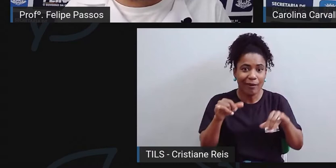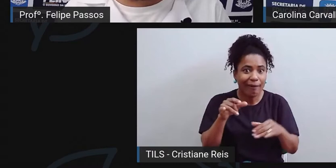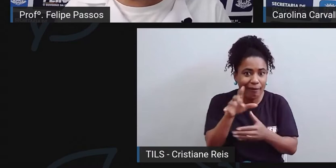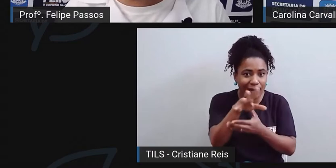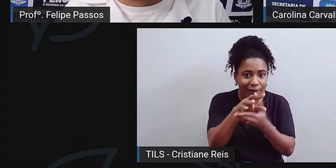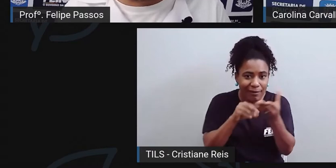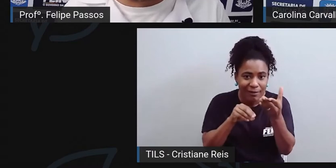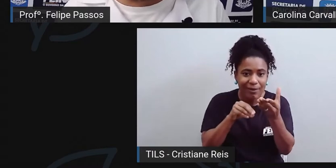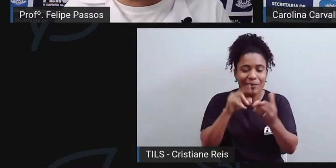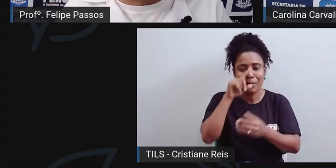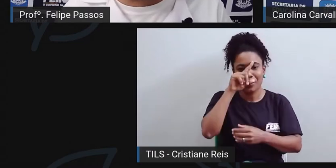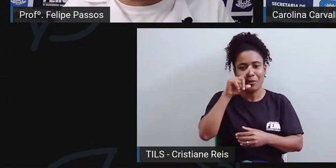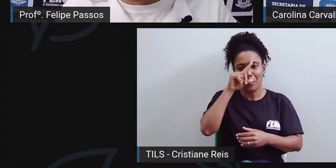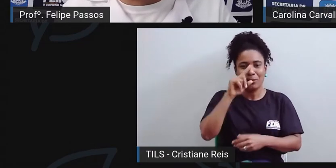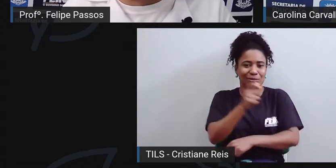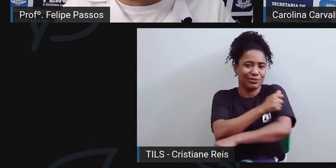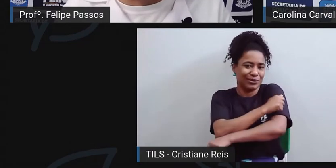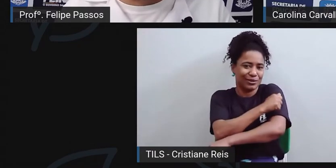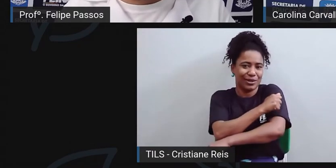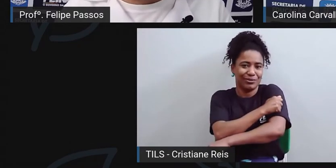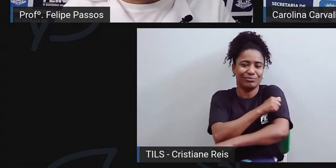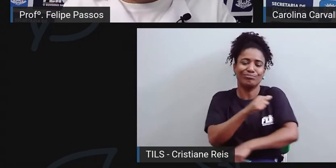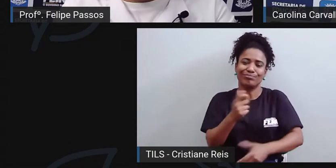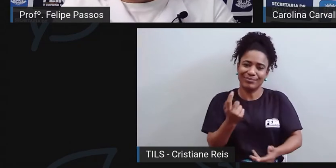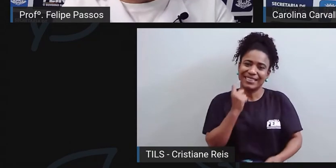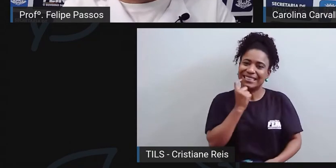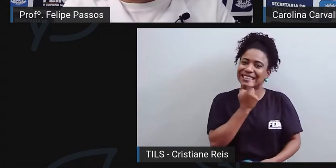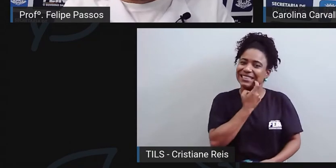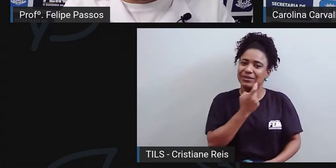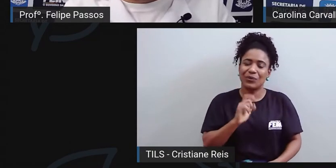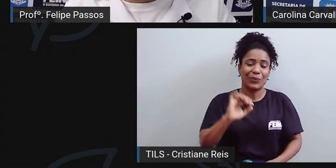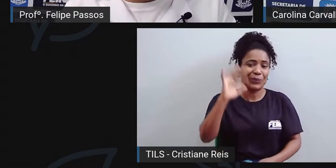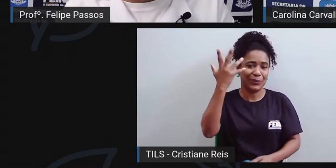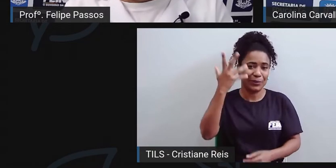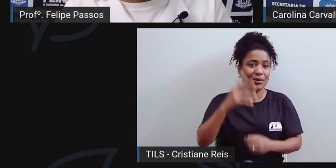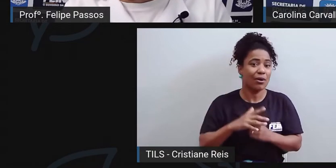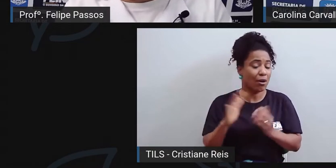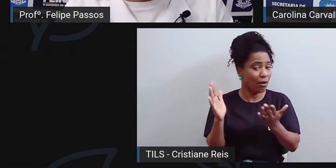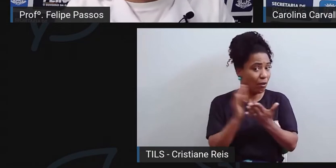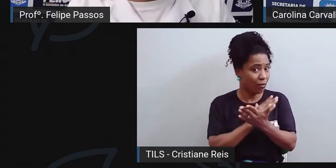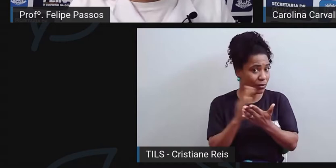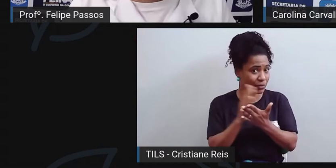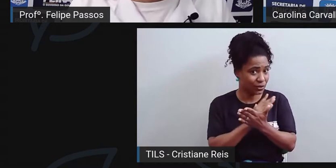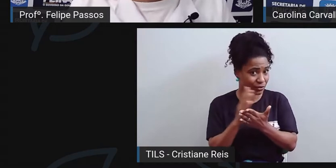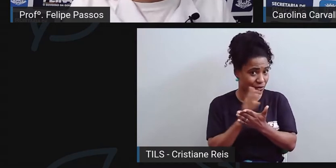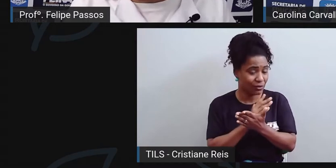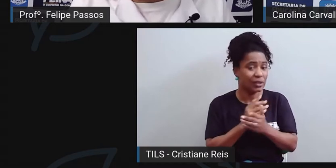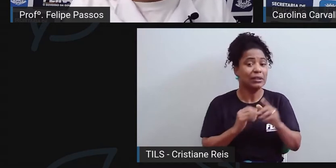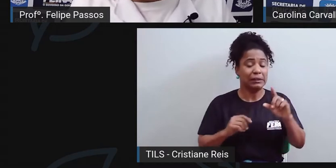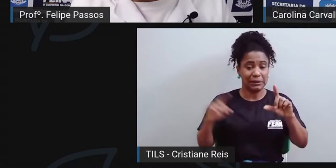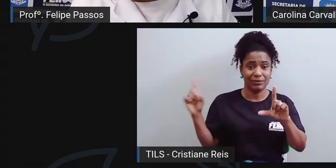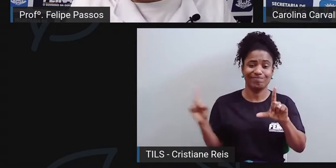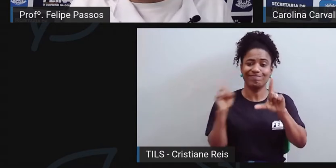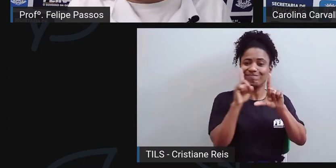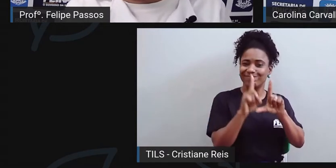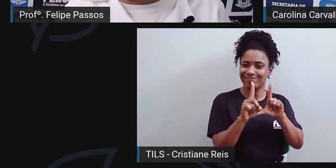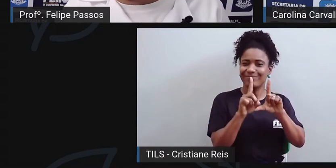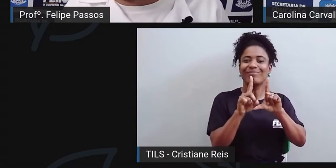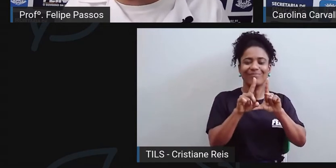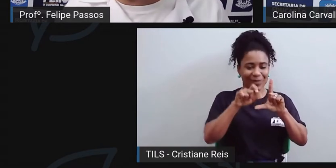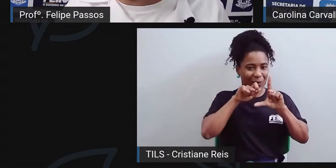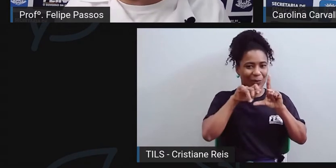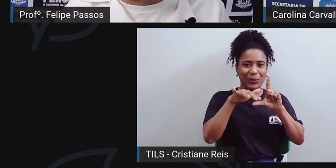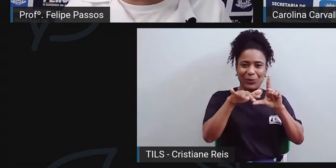porque, afinal de contas, a sabe que muita gente é influenciador, mas não necessariamente tem conhecimento sobre